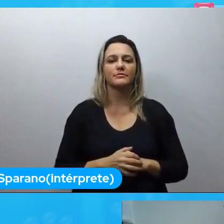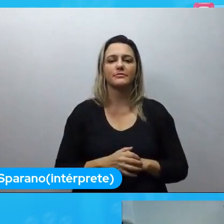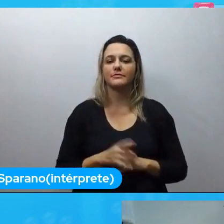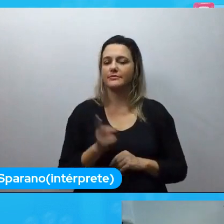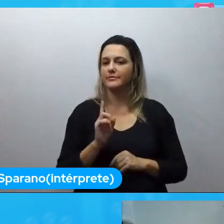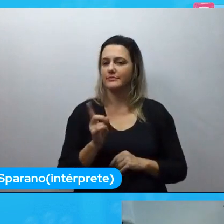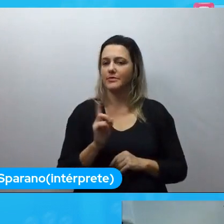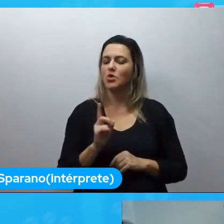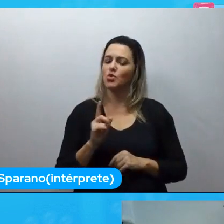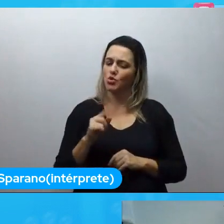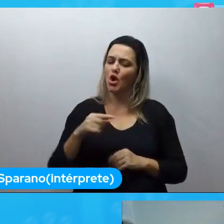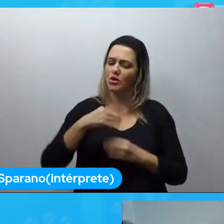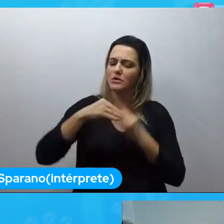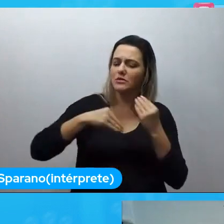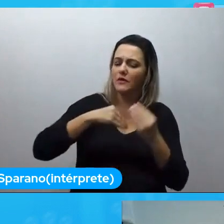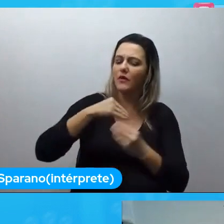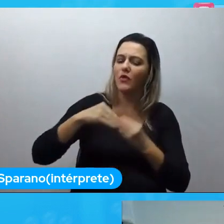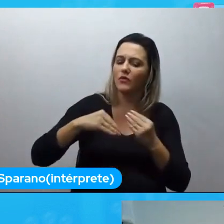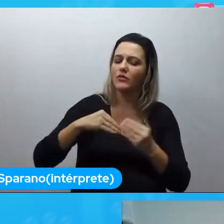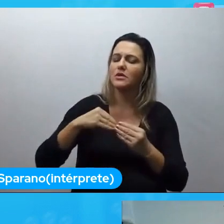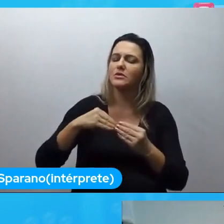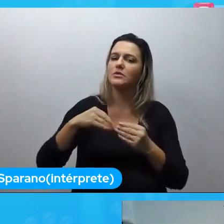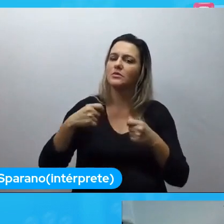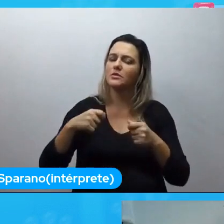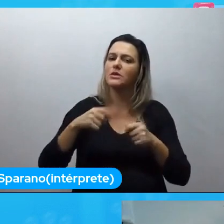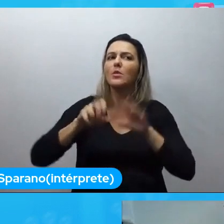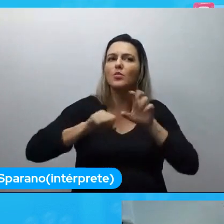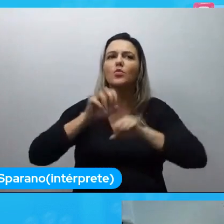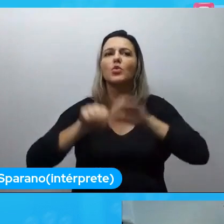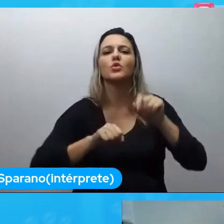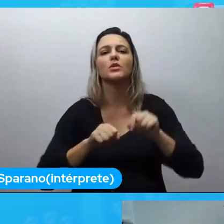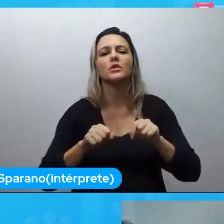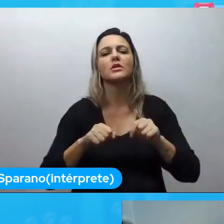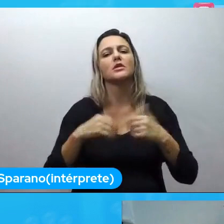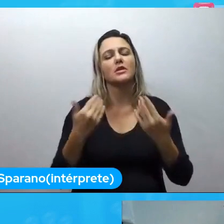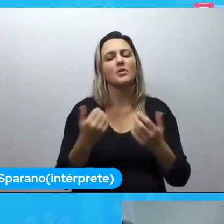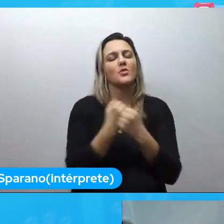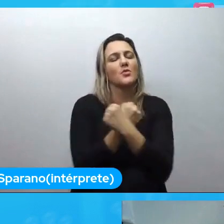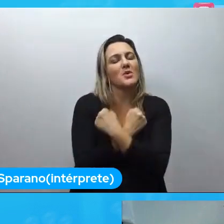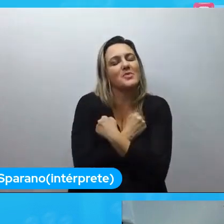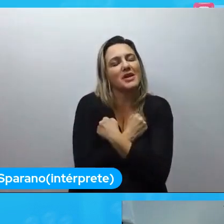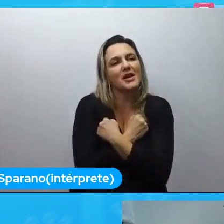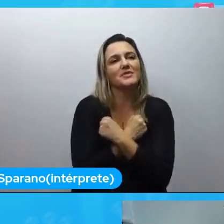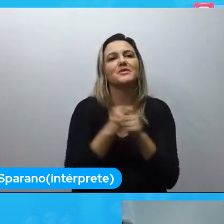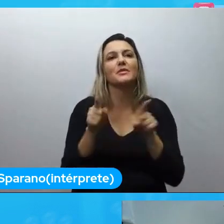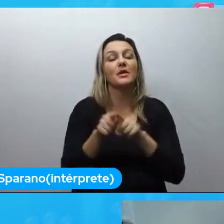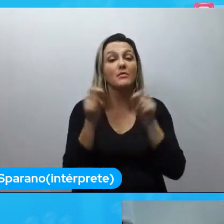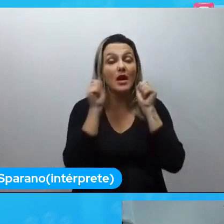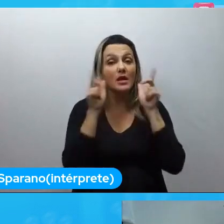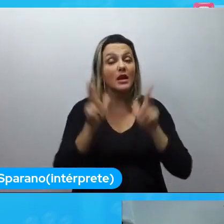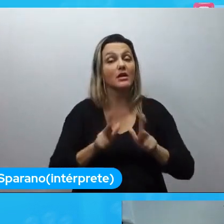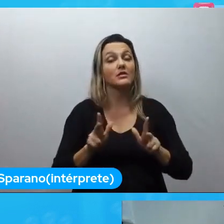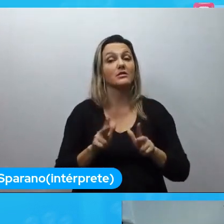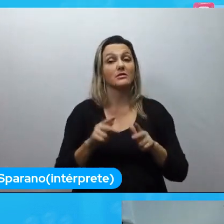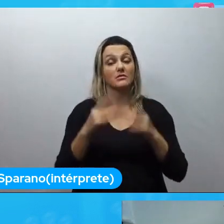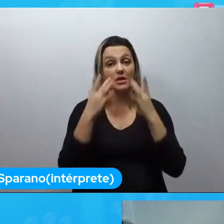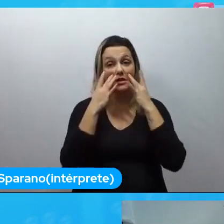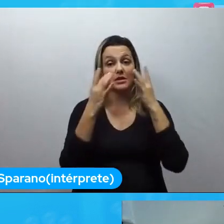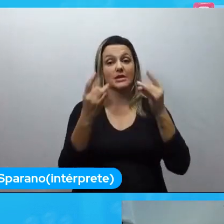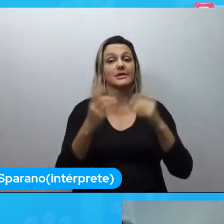meio e nós precisamos buscar essas coisas então além de um abraço foi uma alerta para ficarmos todas atentas